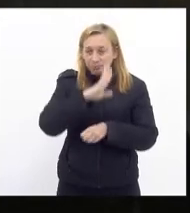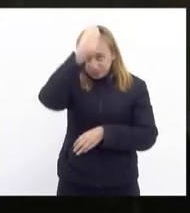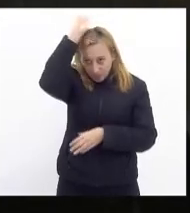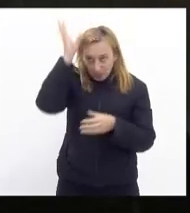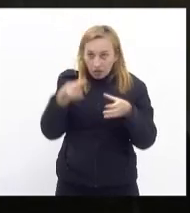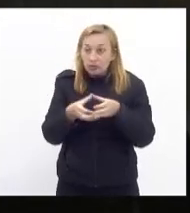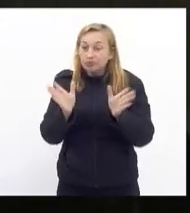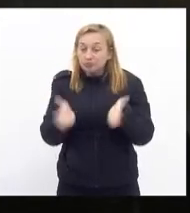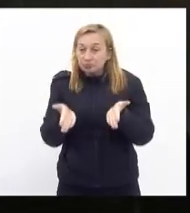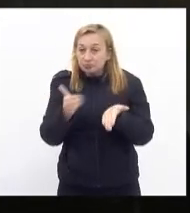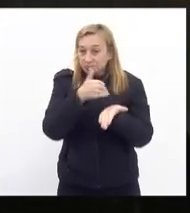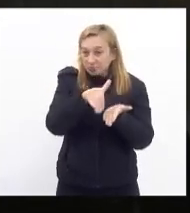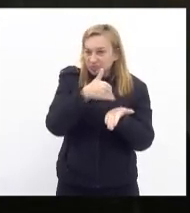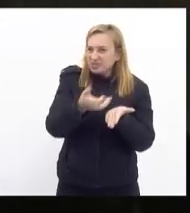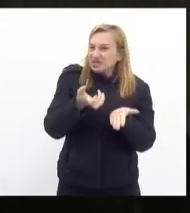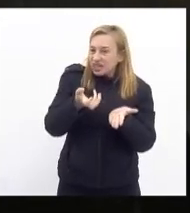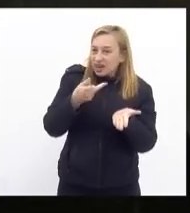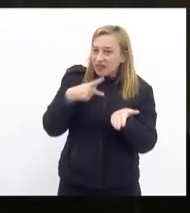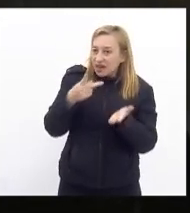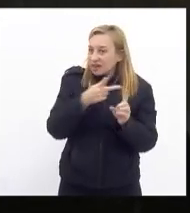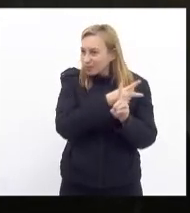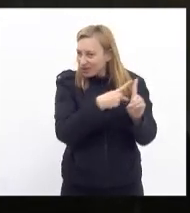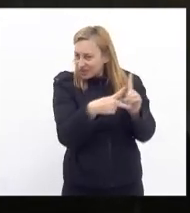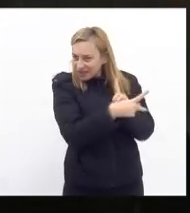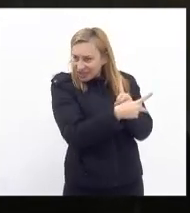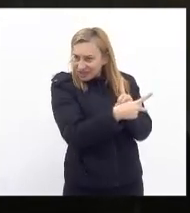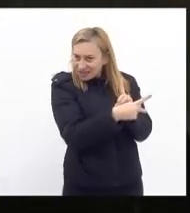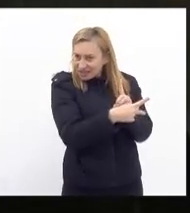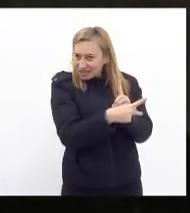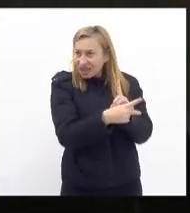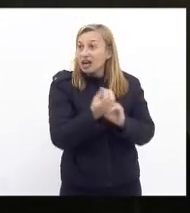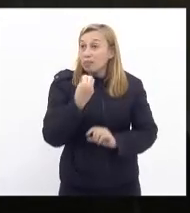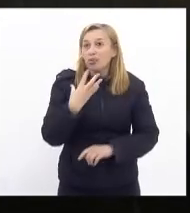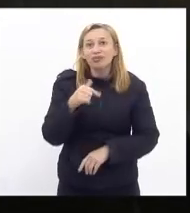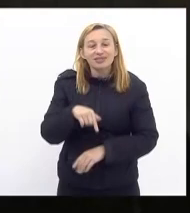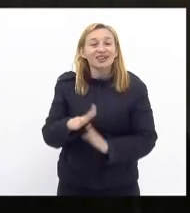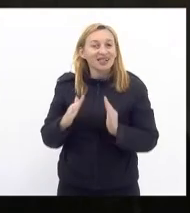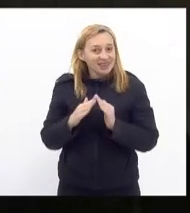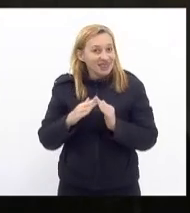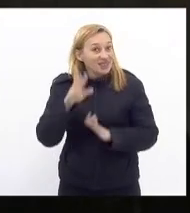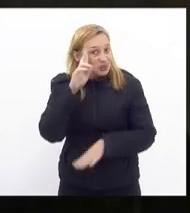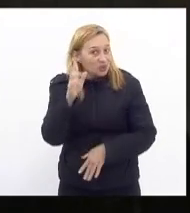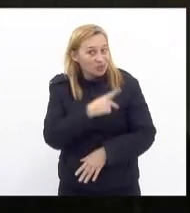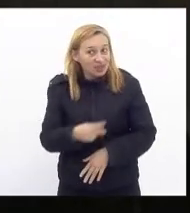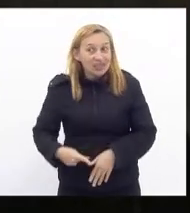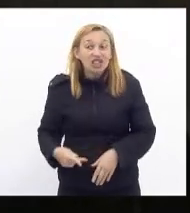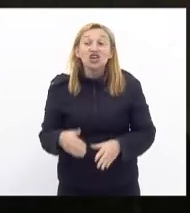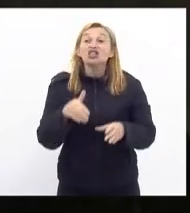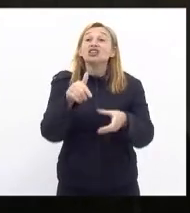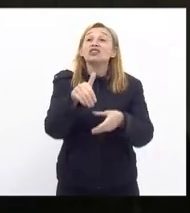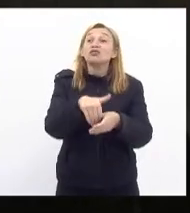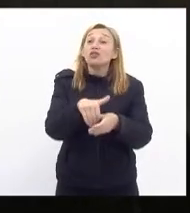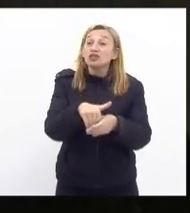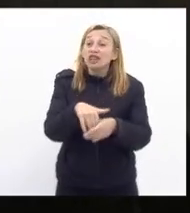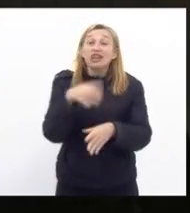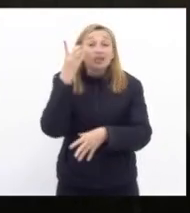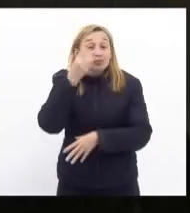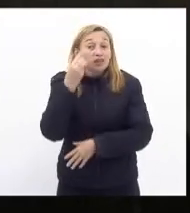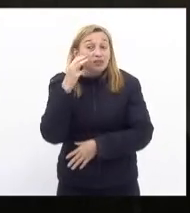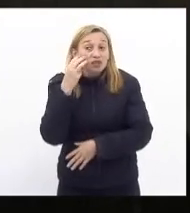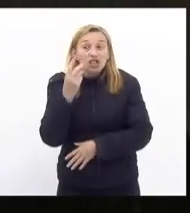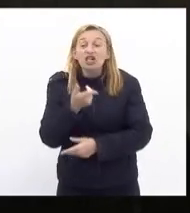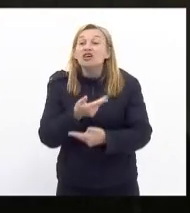secretário quer falar de imprevidência e aí isso aqui é bom nessa casa aqui presidente que a gente tem que botar o deputado Valdeck